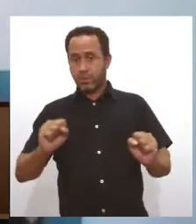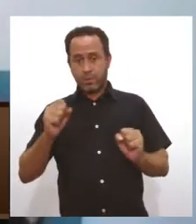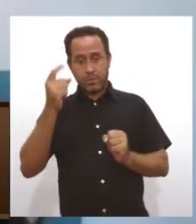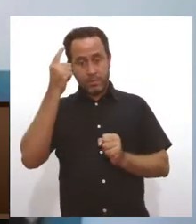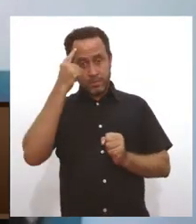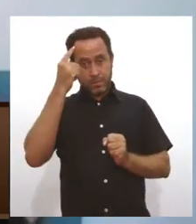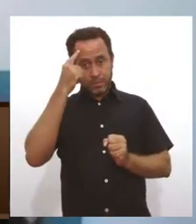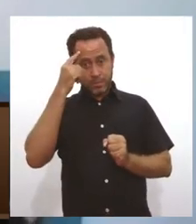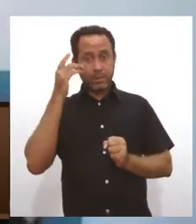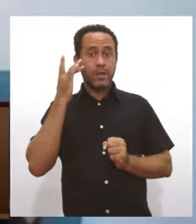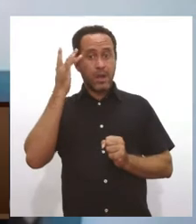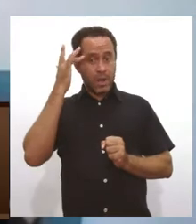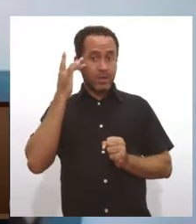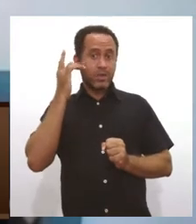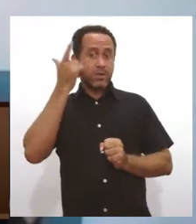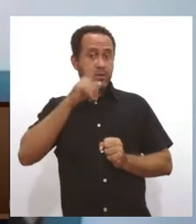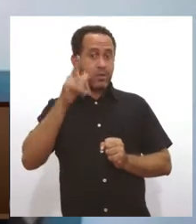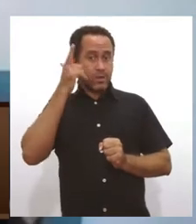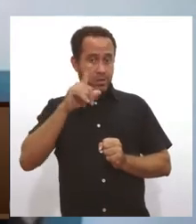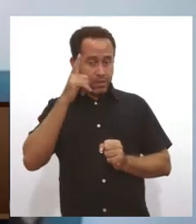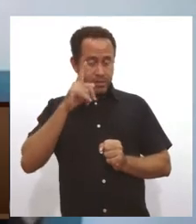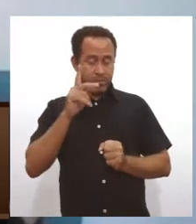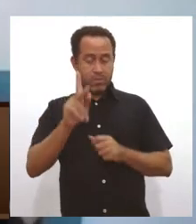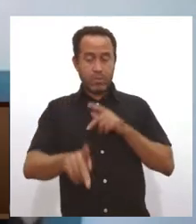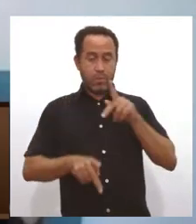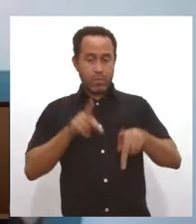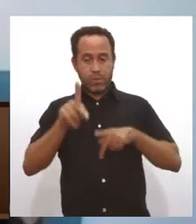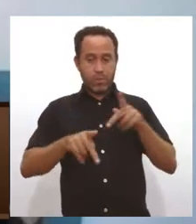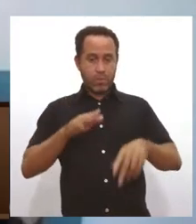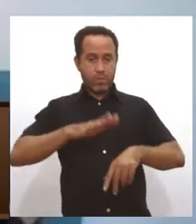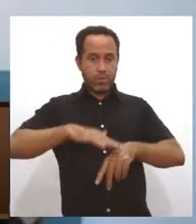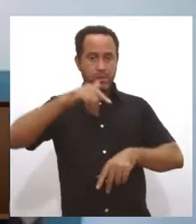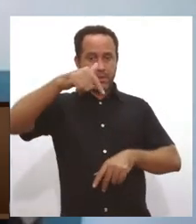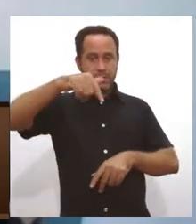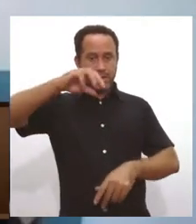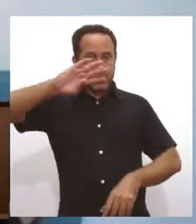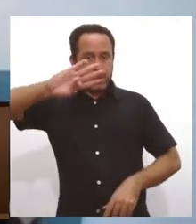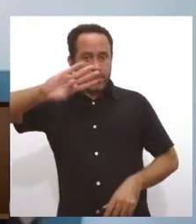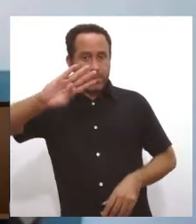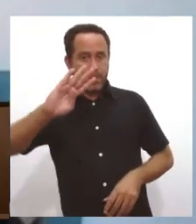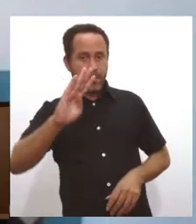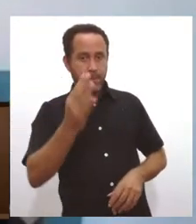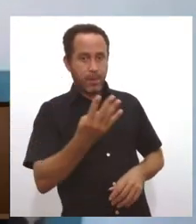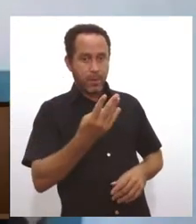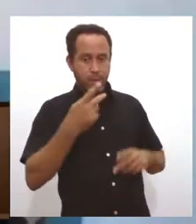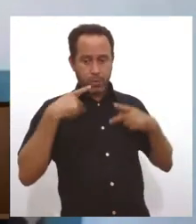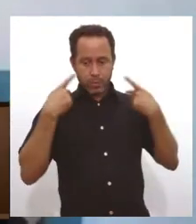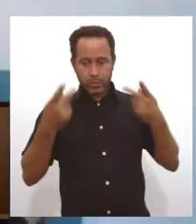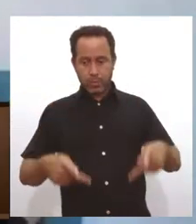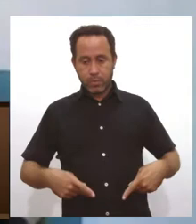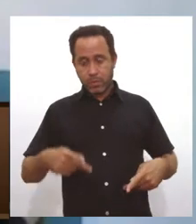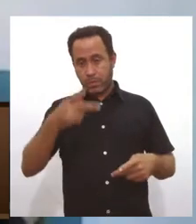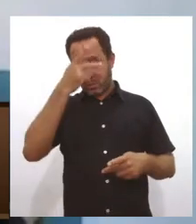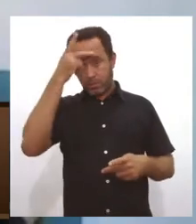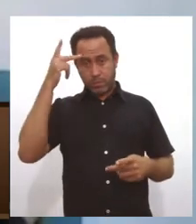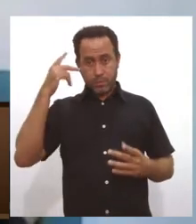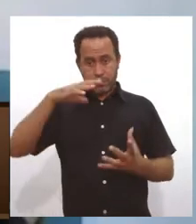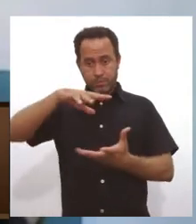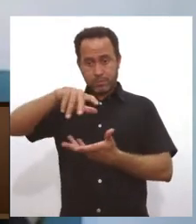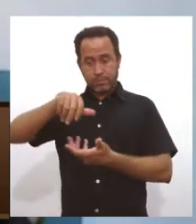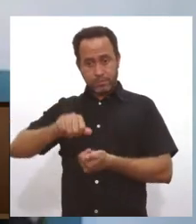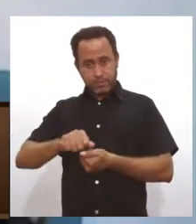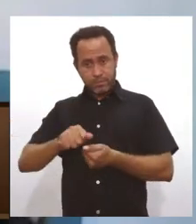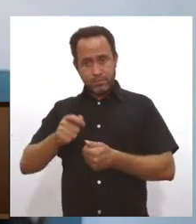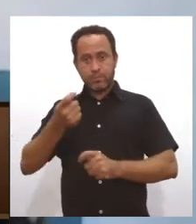nós vamos conseguir manter uma população com mais de 7 bilhões de humanos no planeta sem fazer a economia